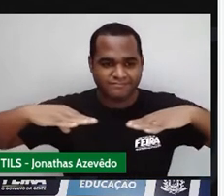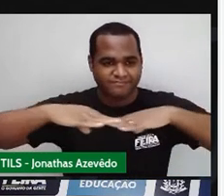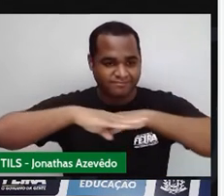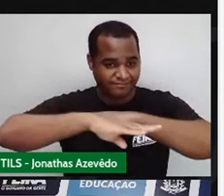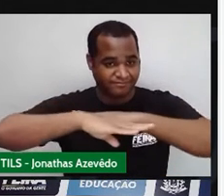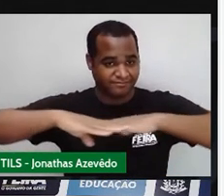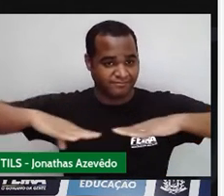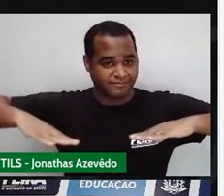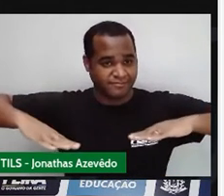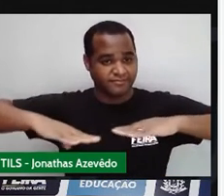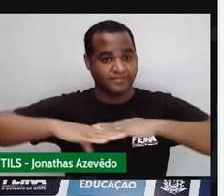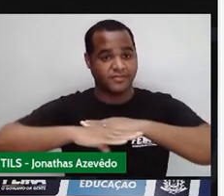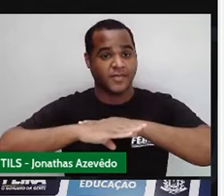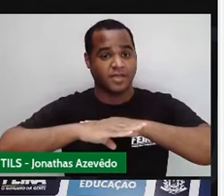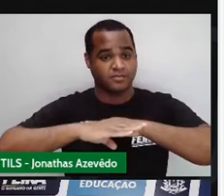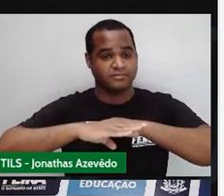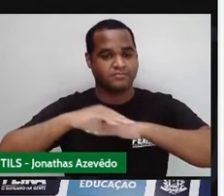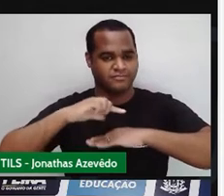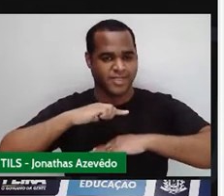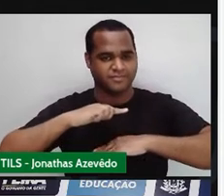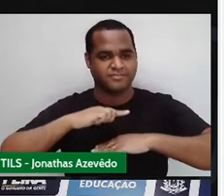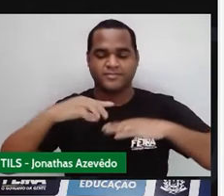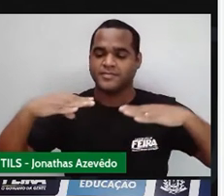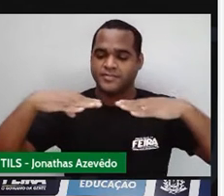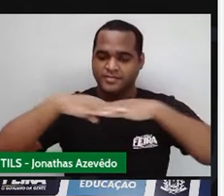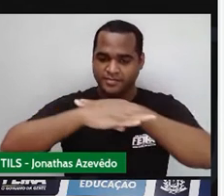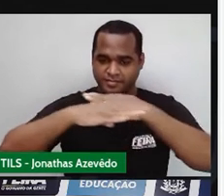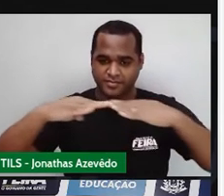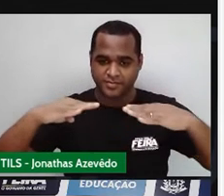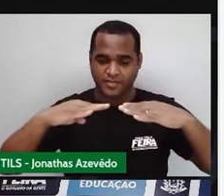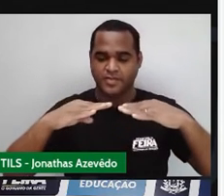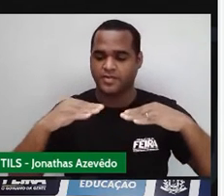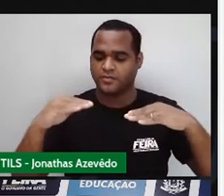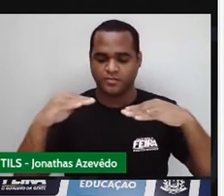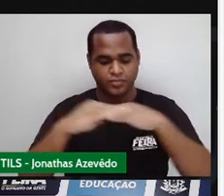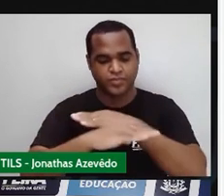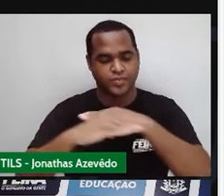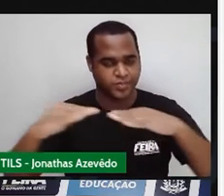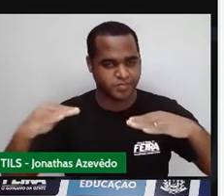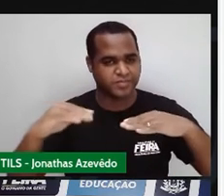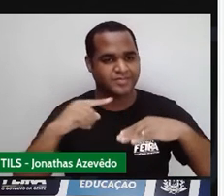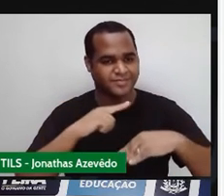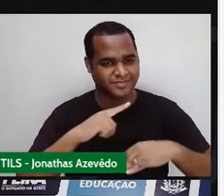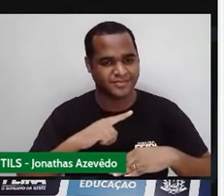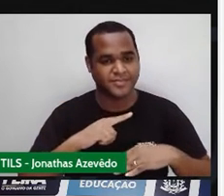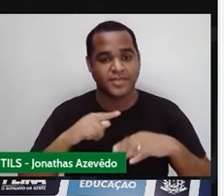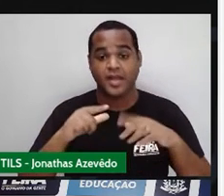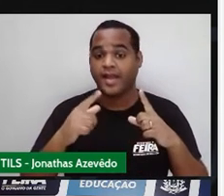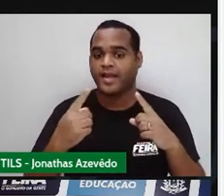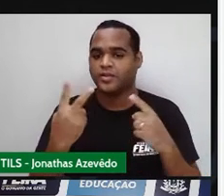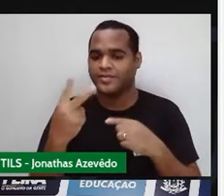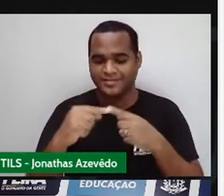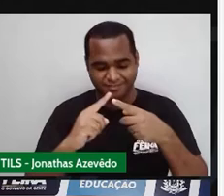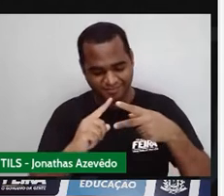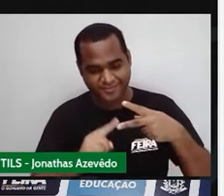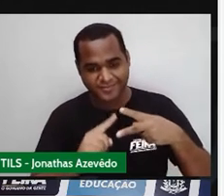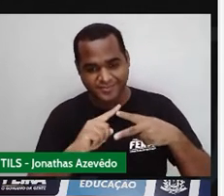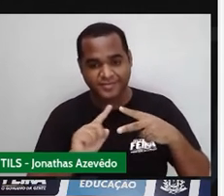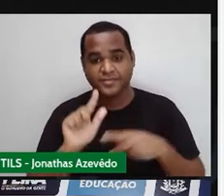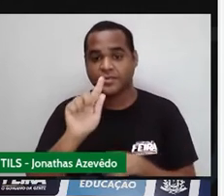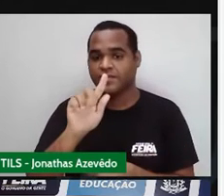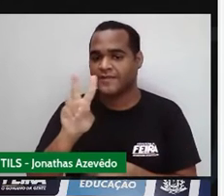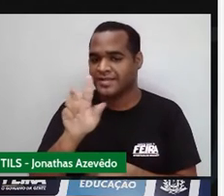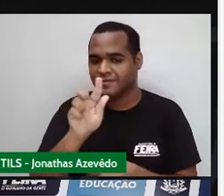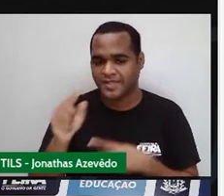via para aí, outra via para voltar, vamos pensar assim. Então, aqueles dois lados da Avenida Getúlio